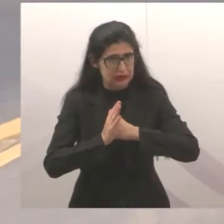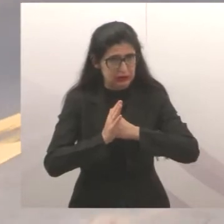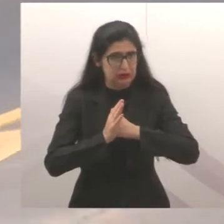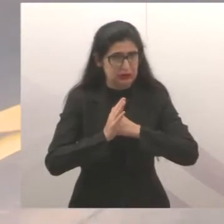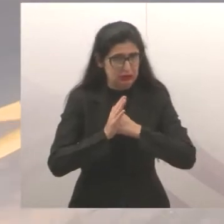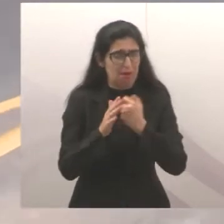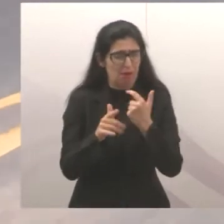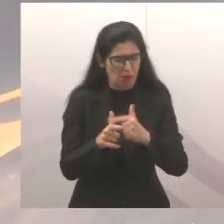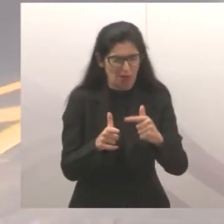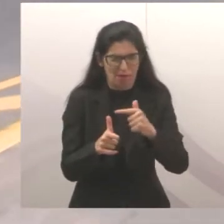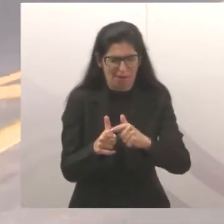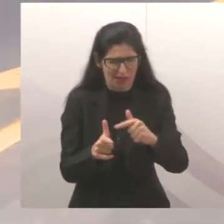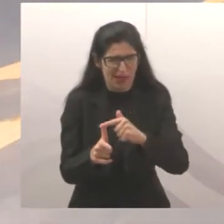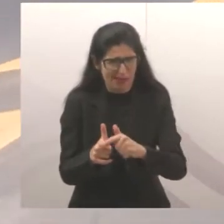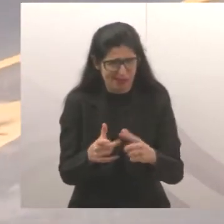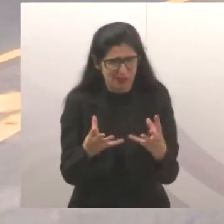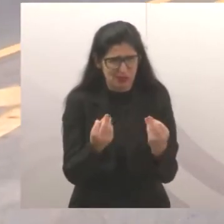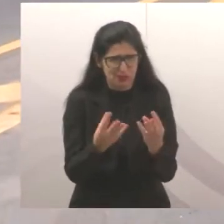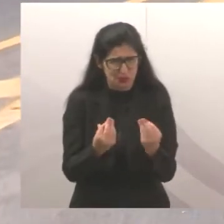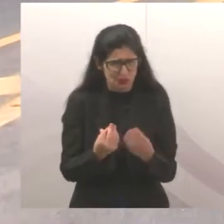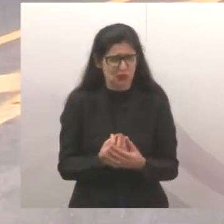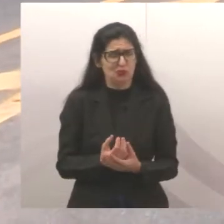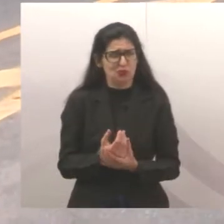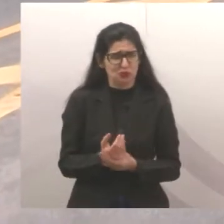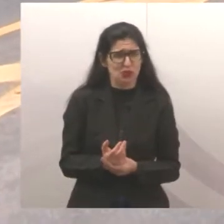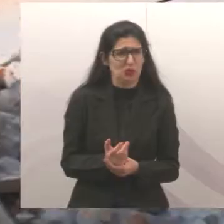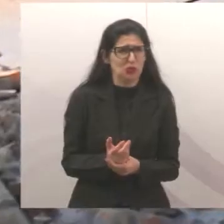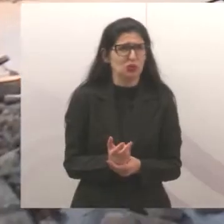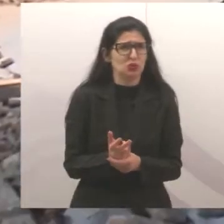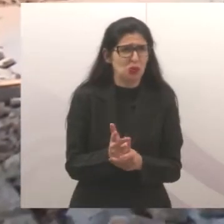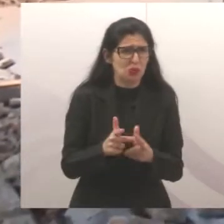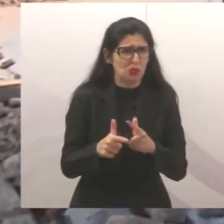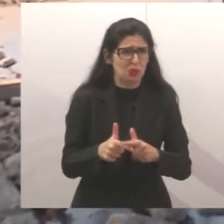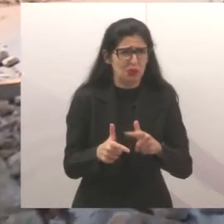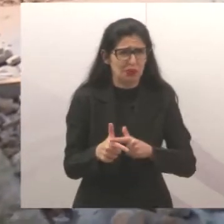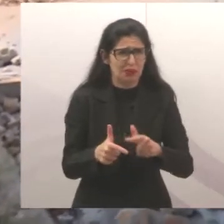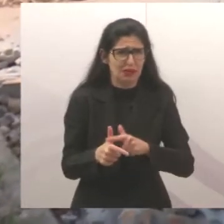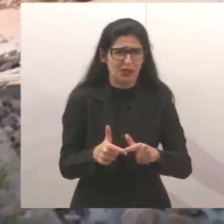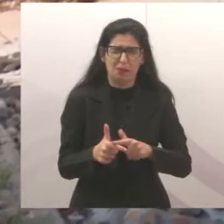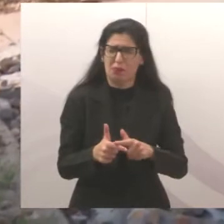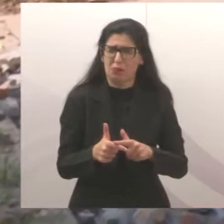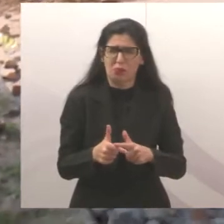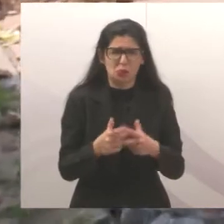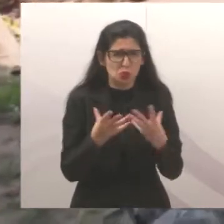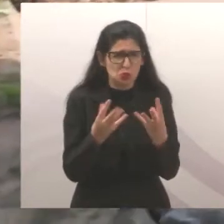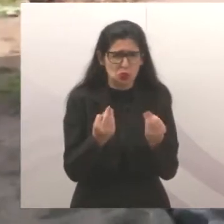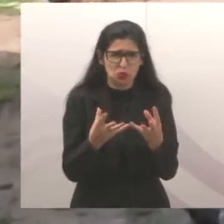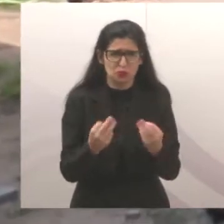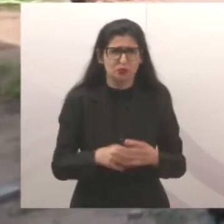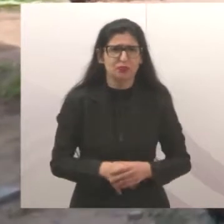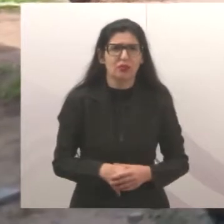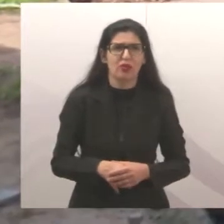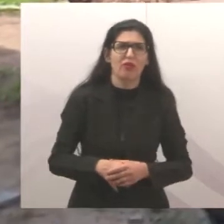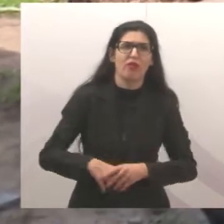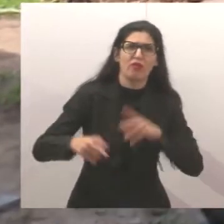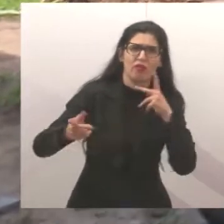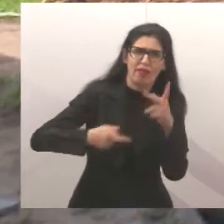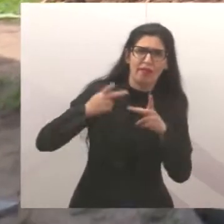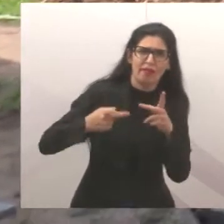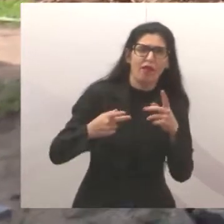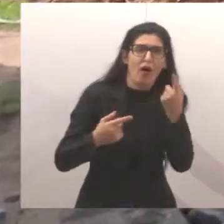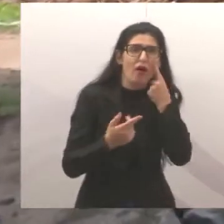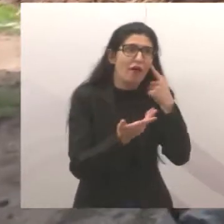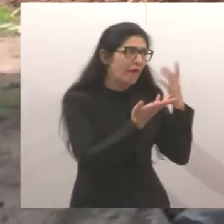é isso aqui, e não sei se vai sair não, porque infelizmente a gente fala, fala, fala, os caras só procuram a gente, na época de